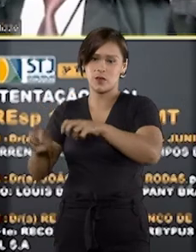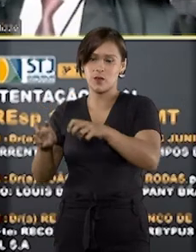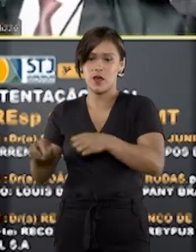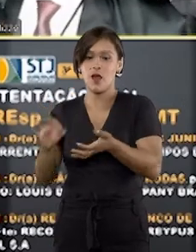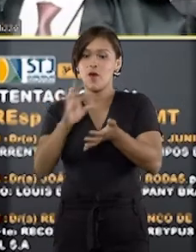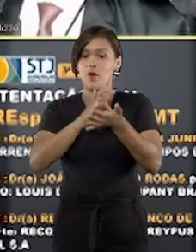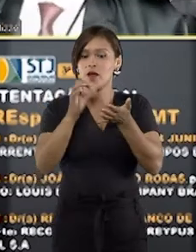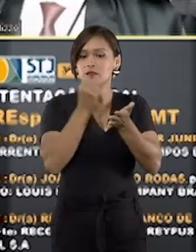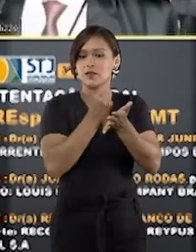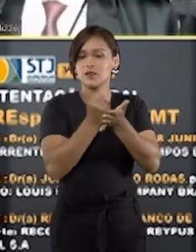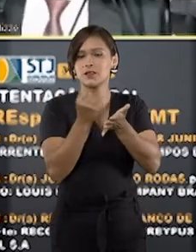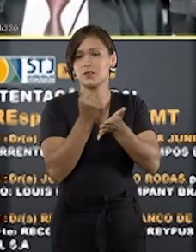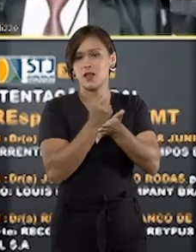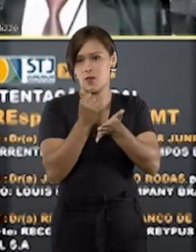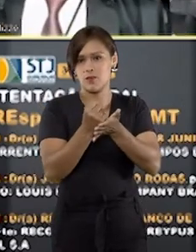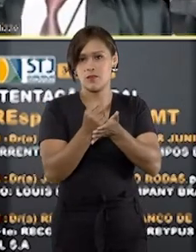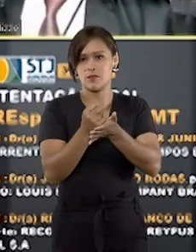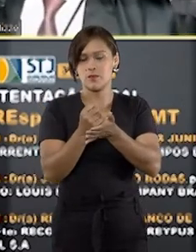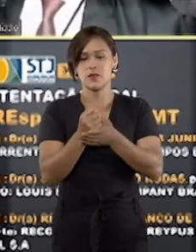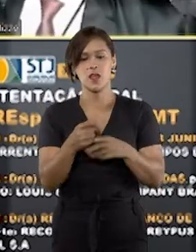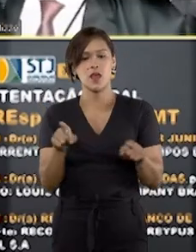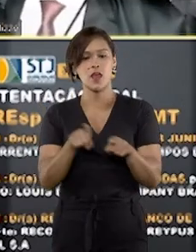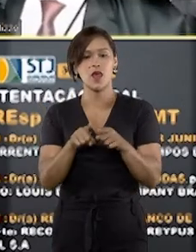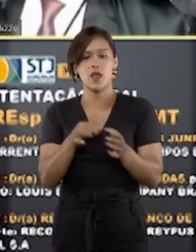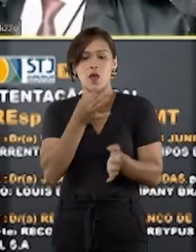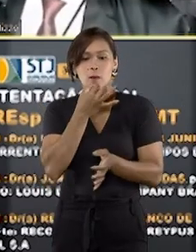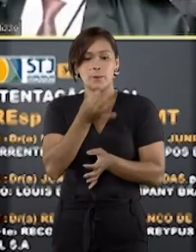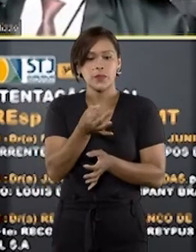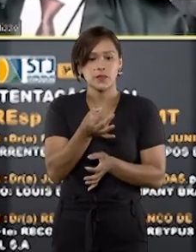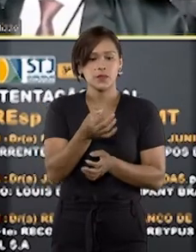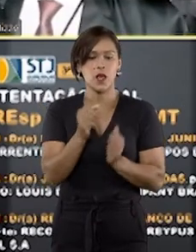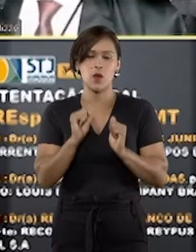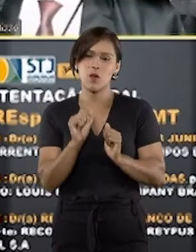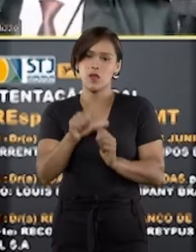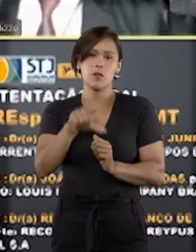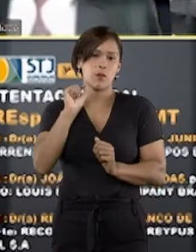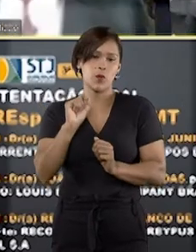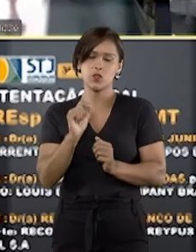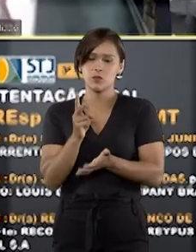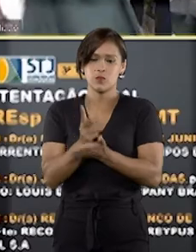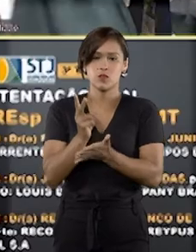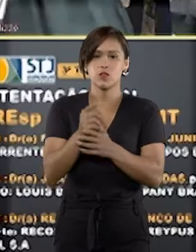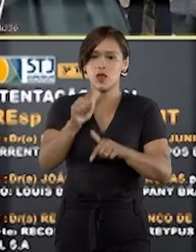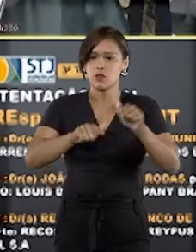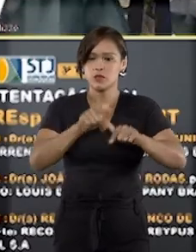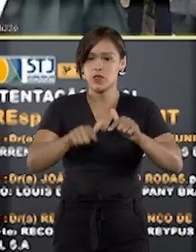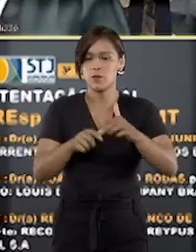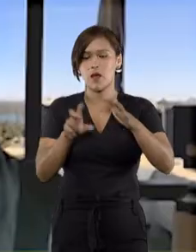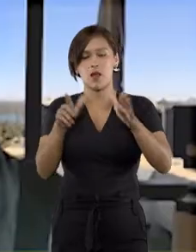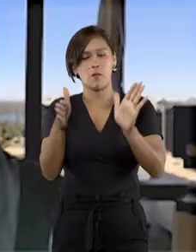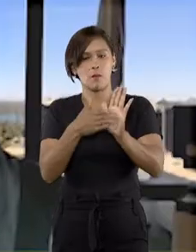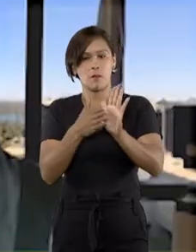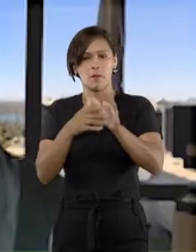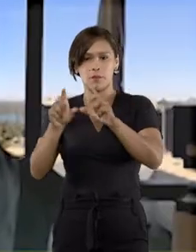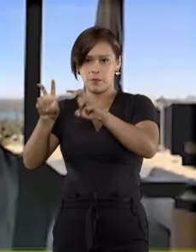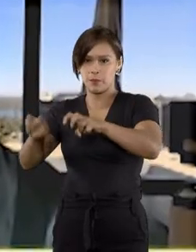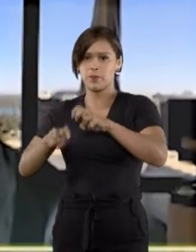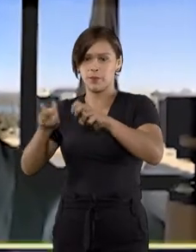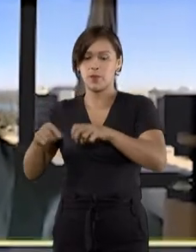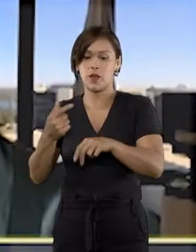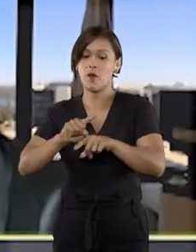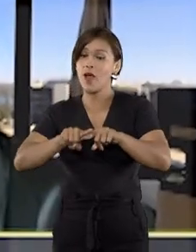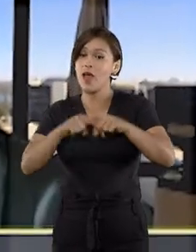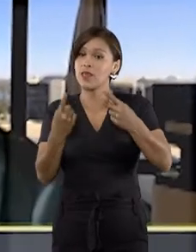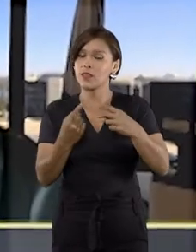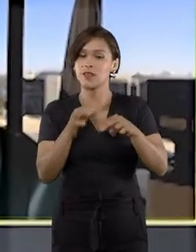em relação à inscrição na junta comercial, tornando opcional a inscrição para quem exerce a atividade econômica rural. Sendo